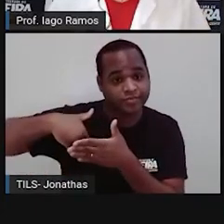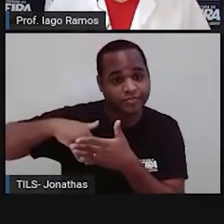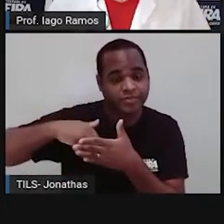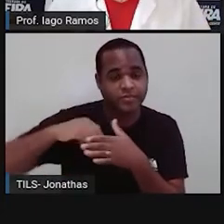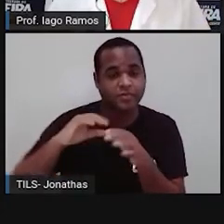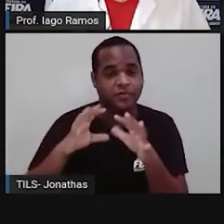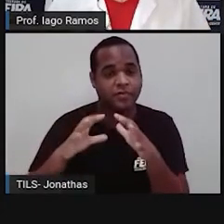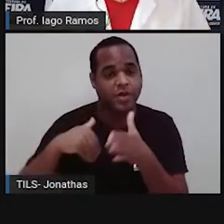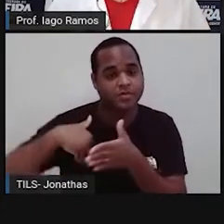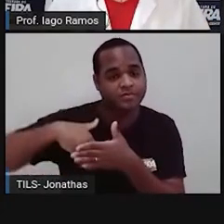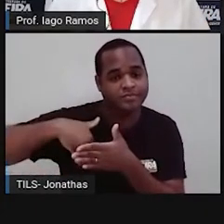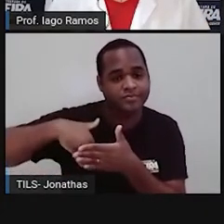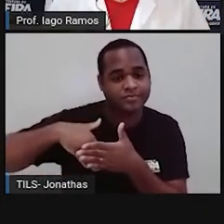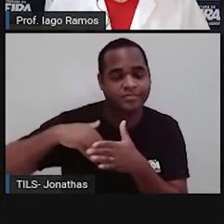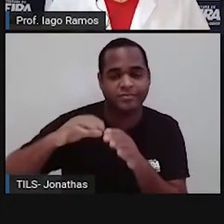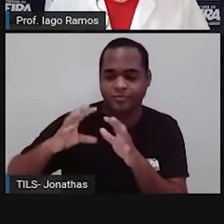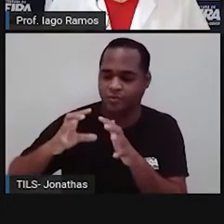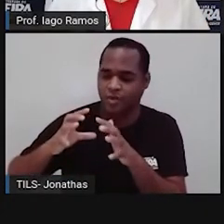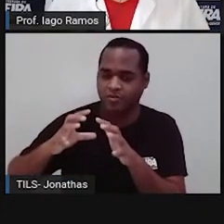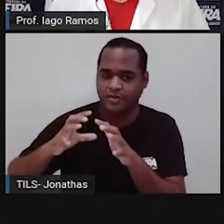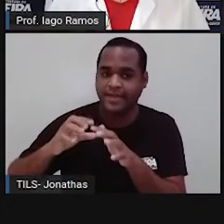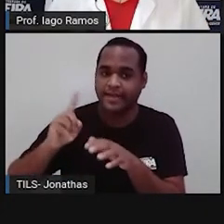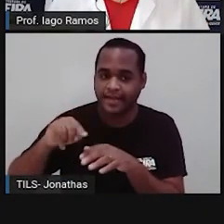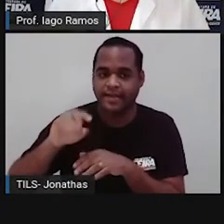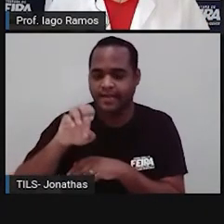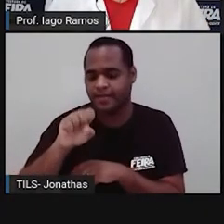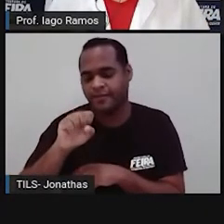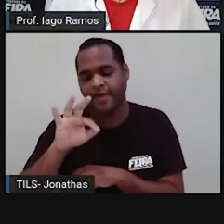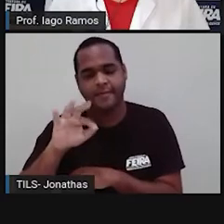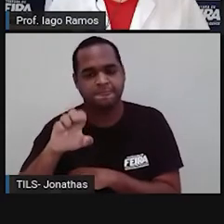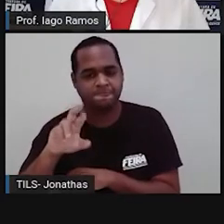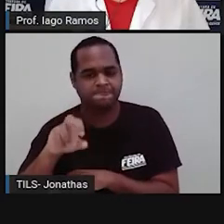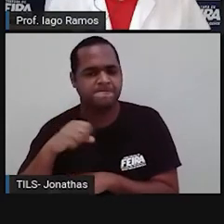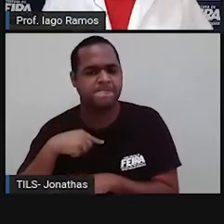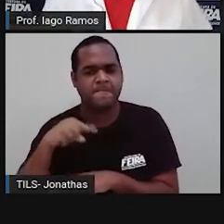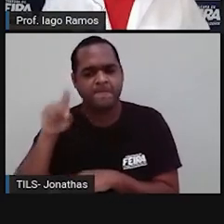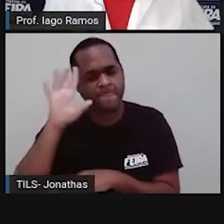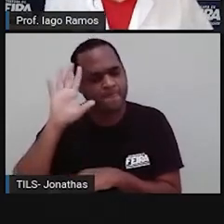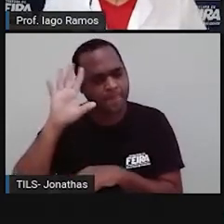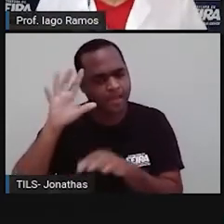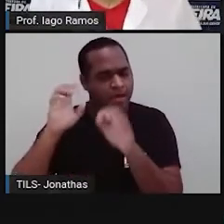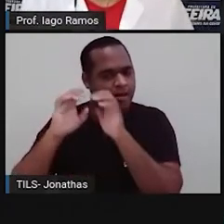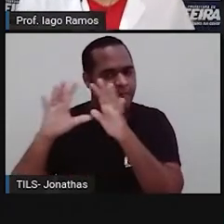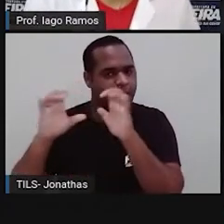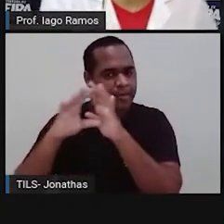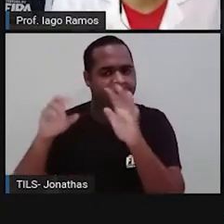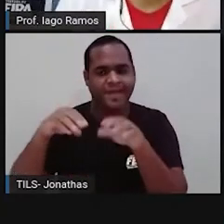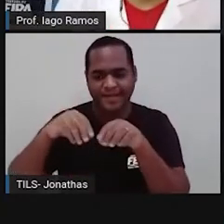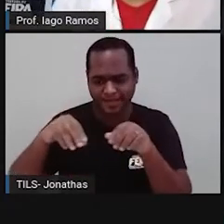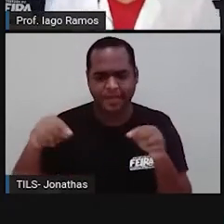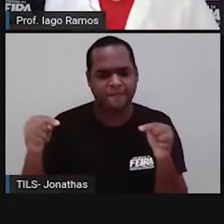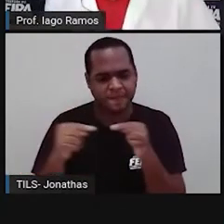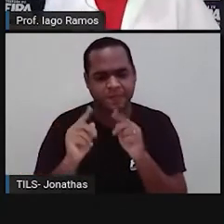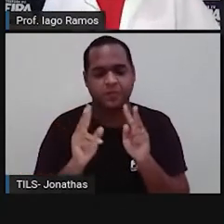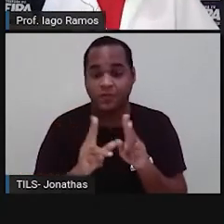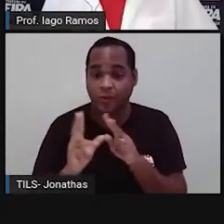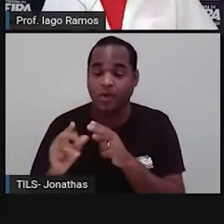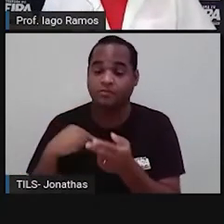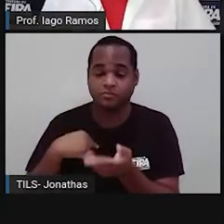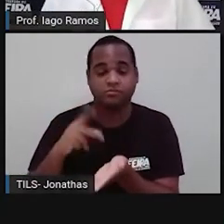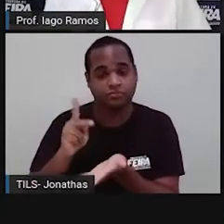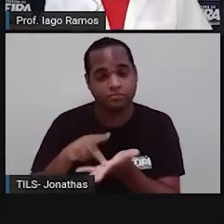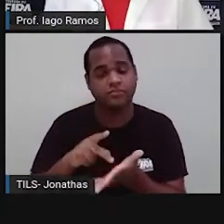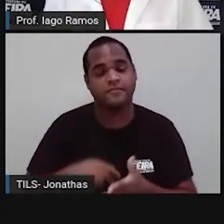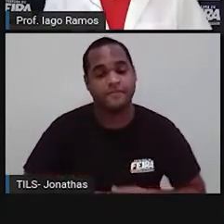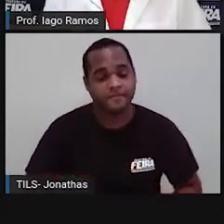Então, a bolinha de futebol tem o formato de uma esfera. Então, a gente imagina que o planeta Terra é no formato de uma esfera, né?